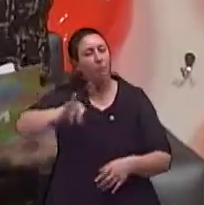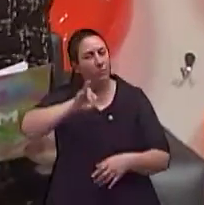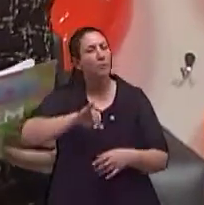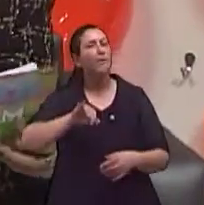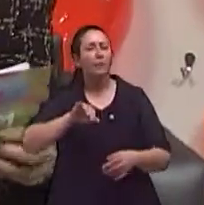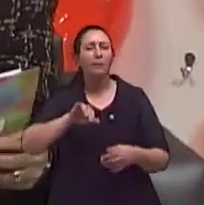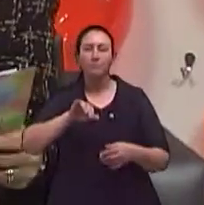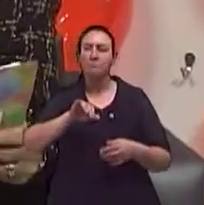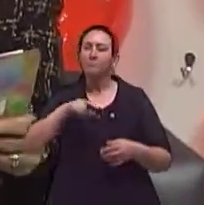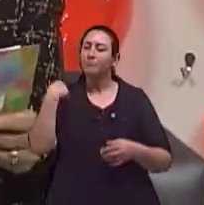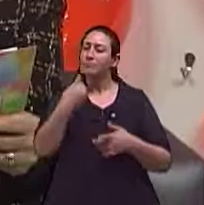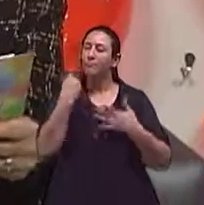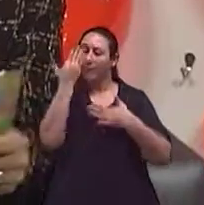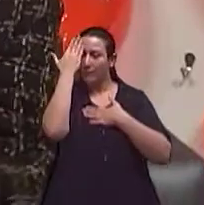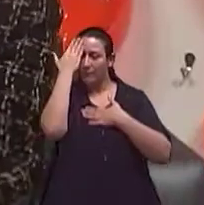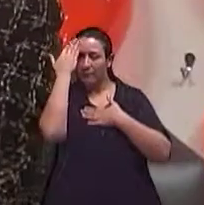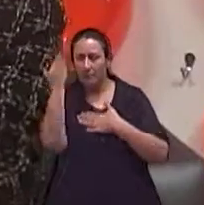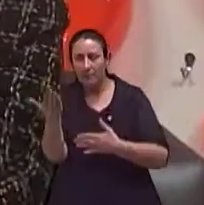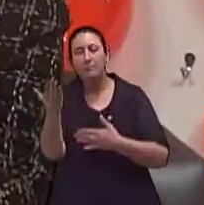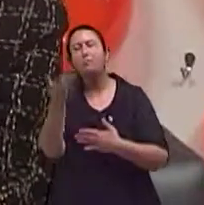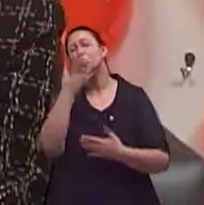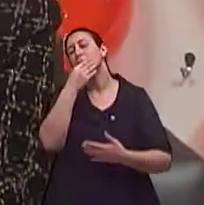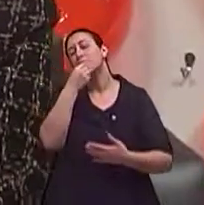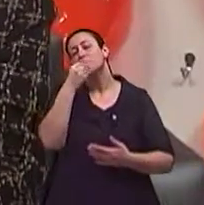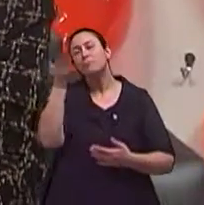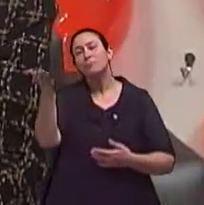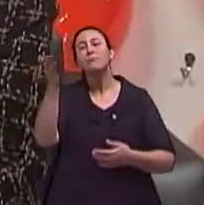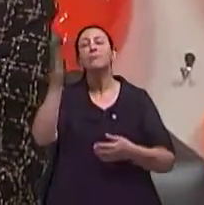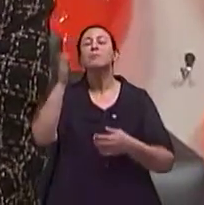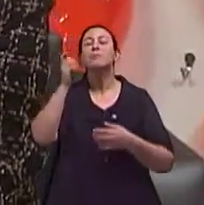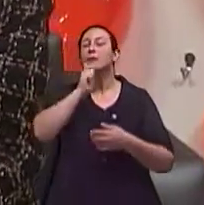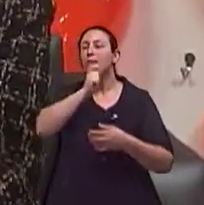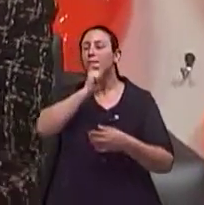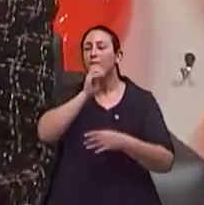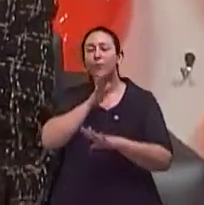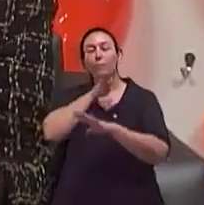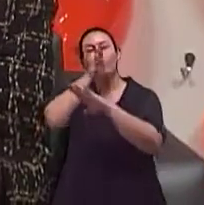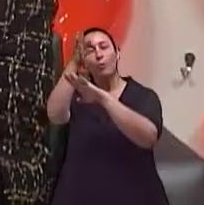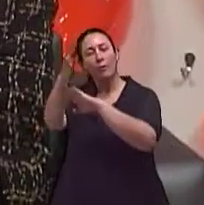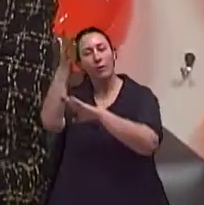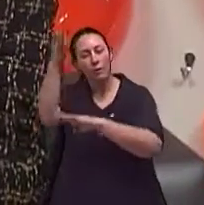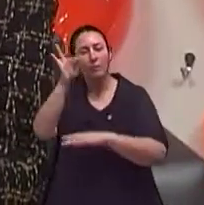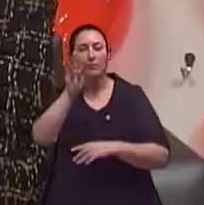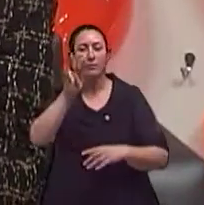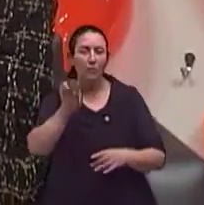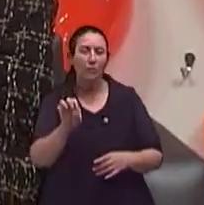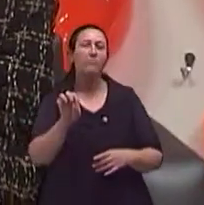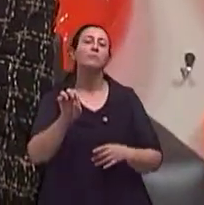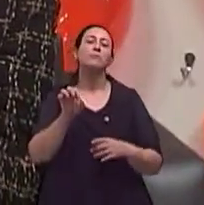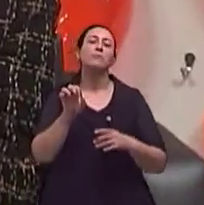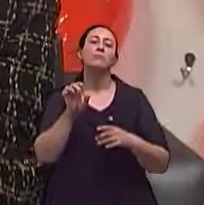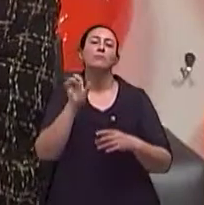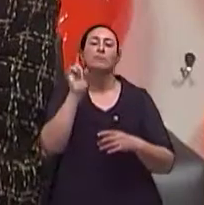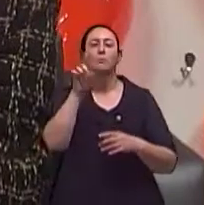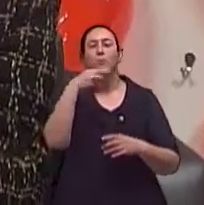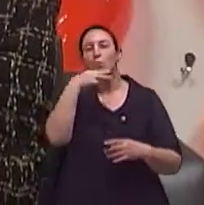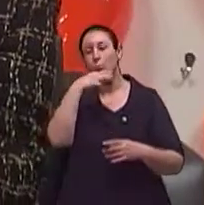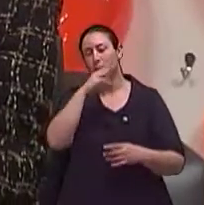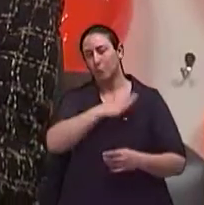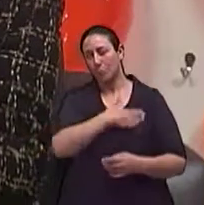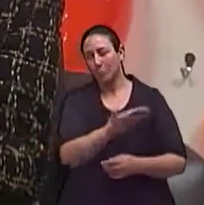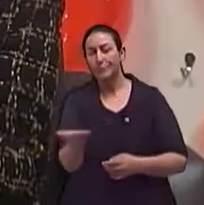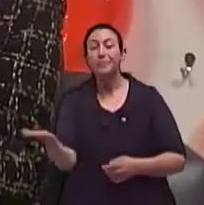agradece também ao Robledo Milani e ao nosso colega que fez esse trabalho lá com a gente no Museu da Moda.